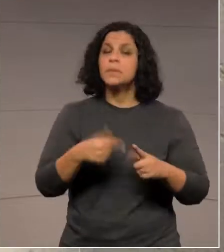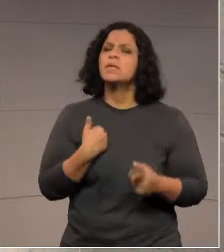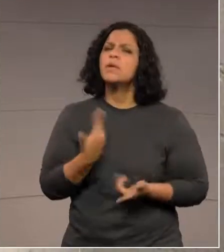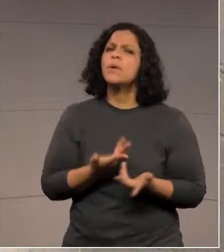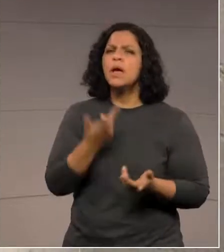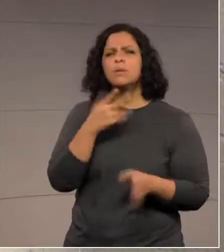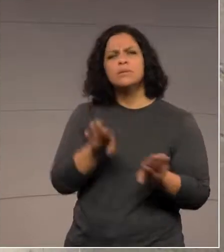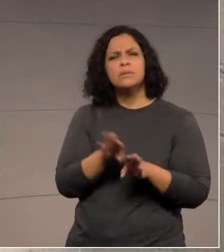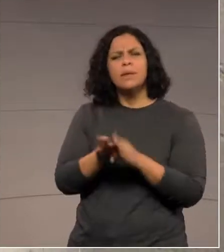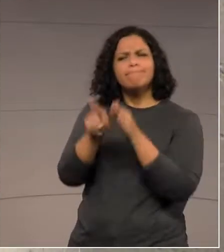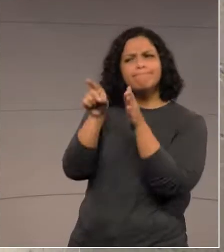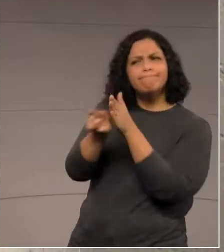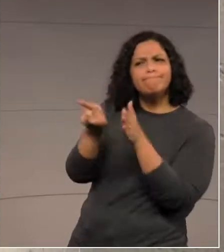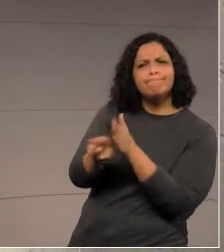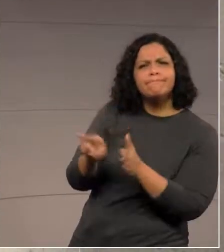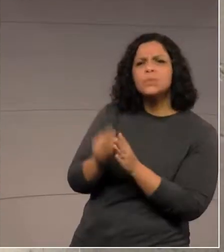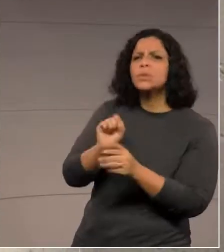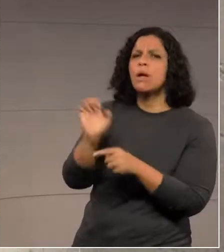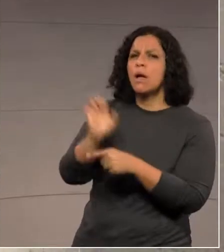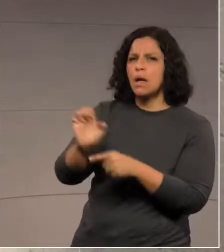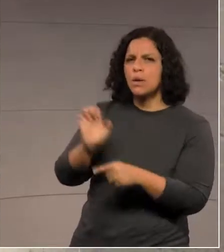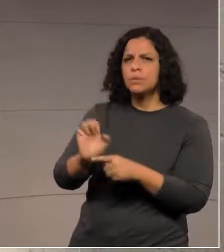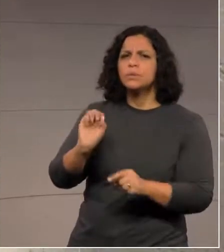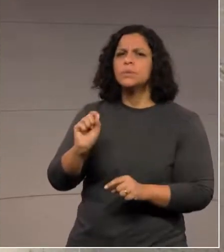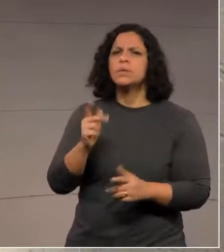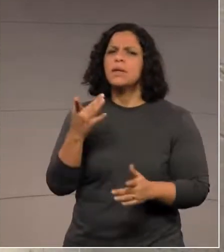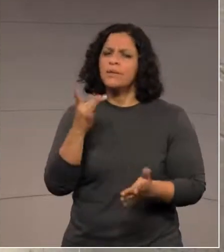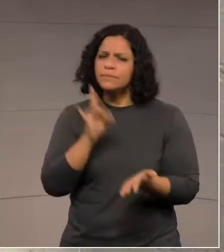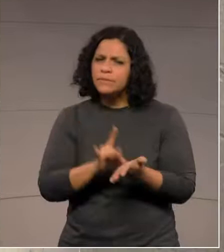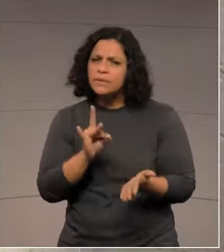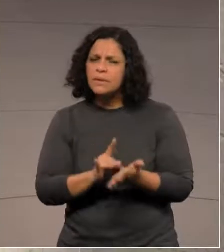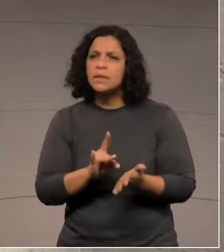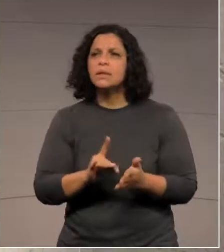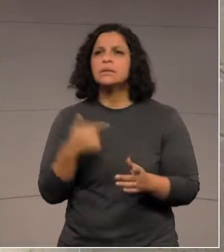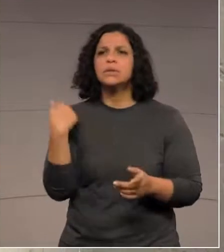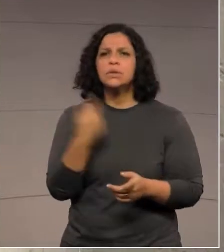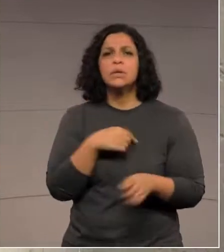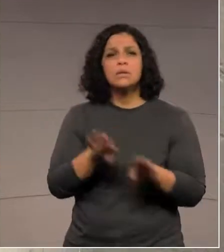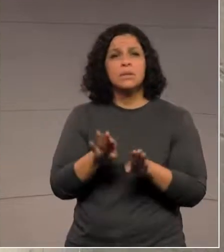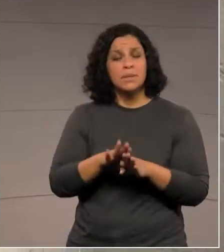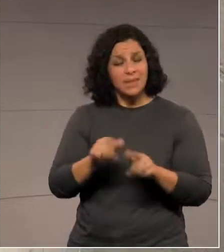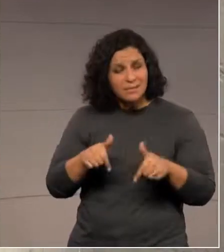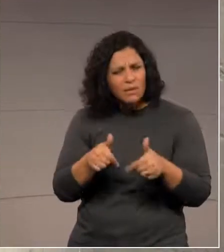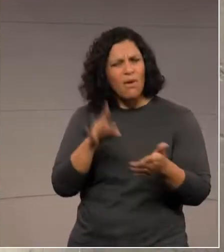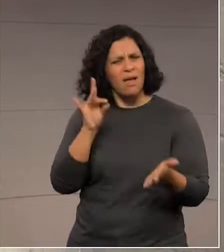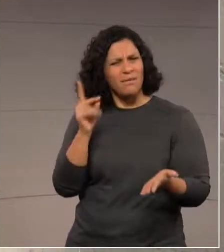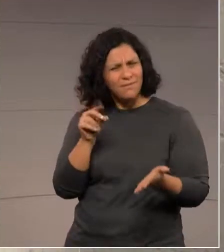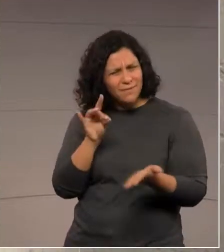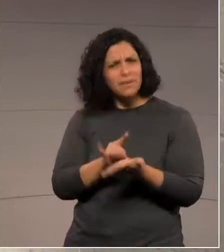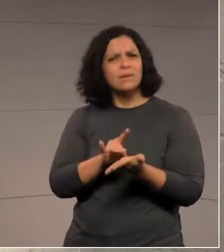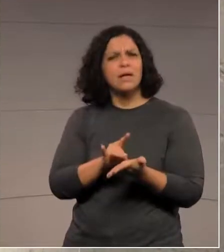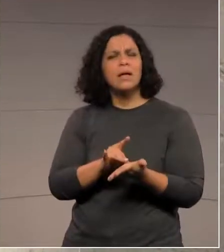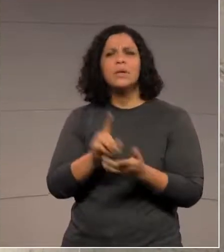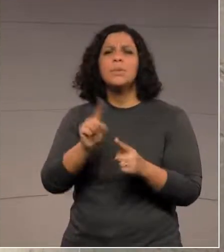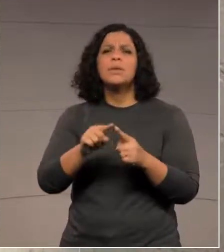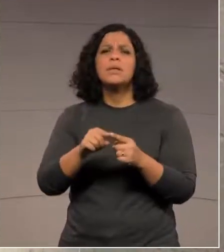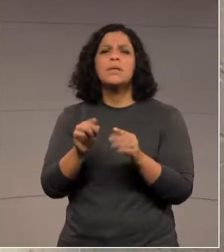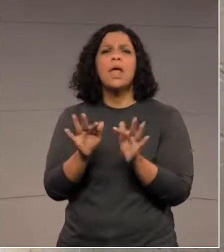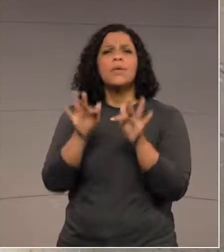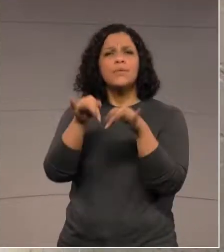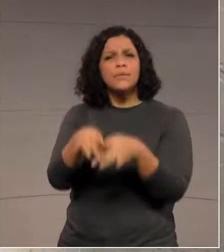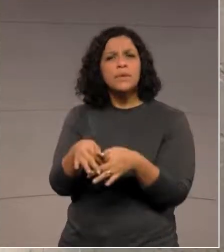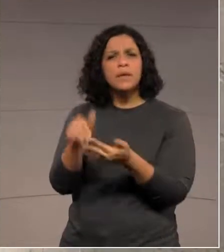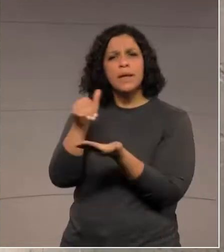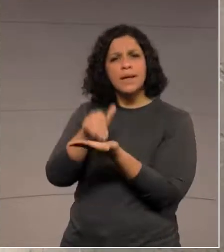nada, questionar o Estado e, se a certeza da ação for essa, fazer aqui uma crítica, com a extinção do escritório regional